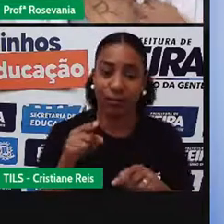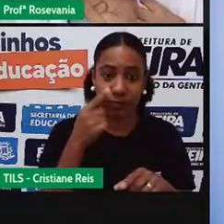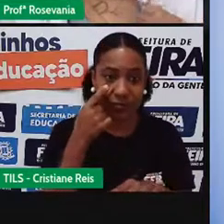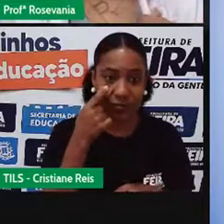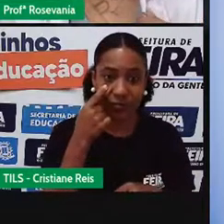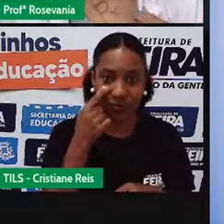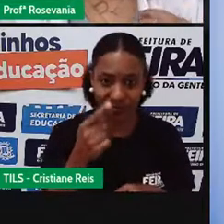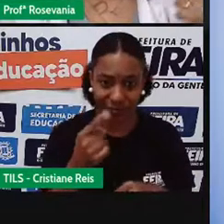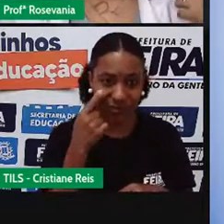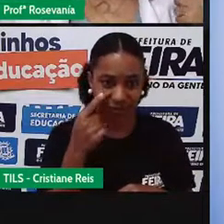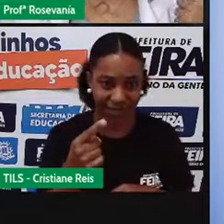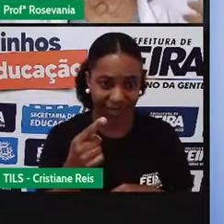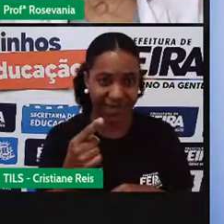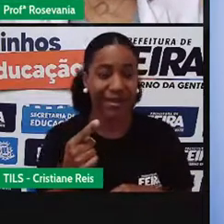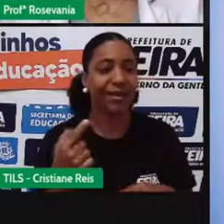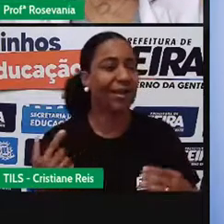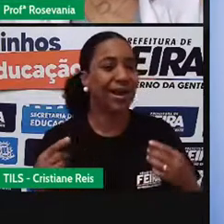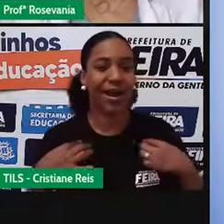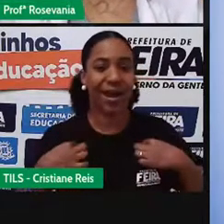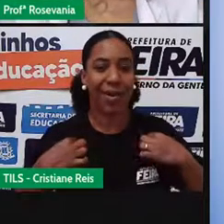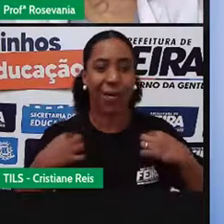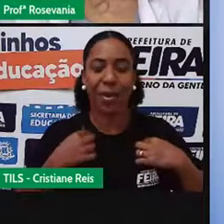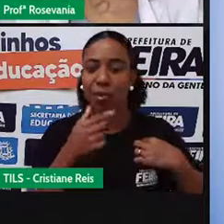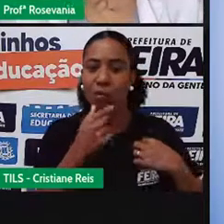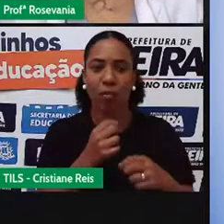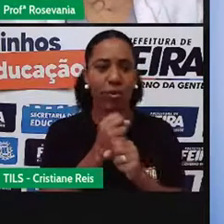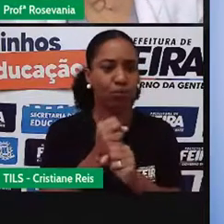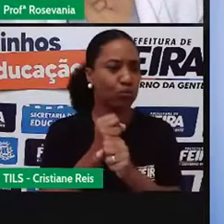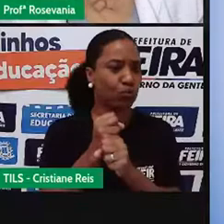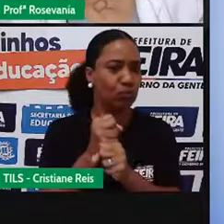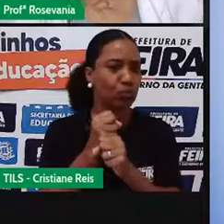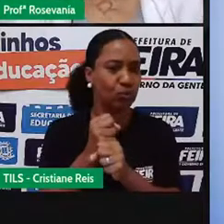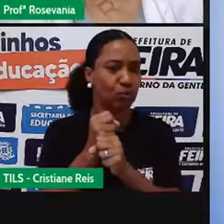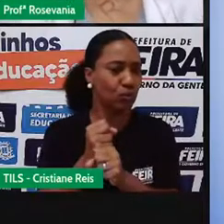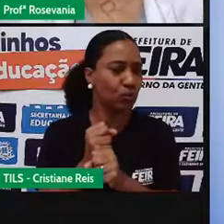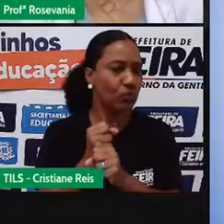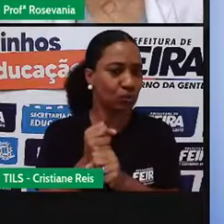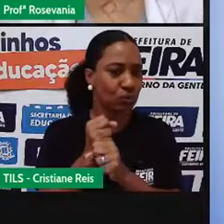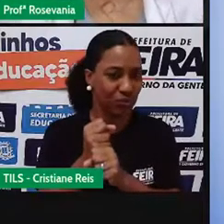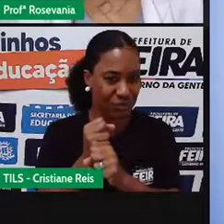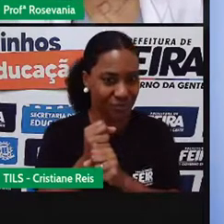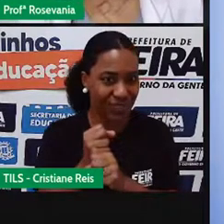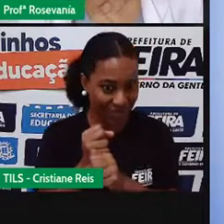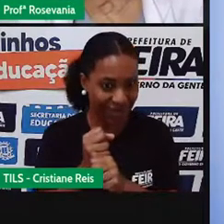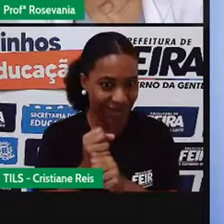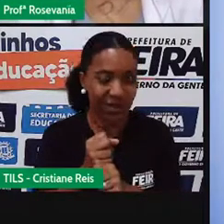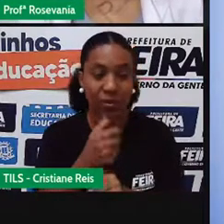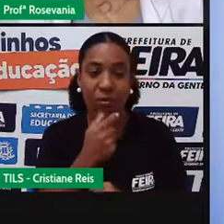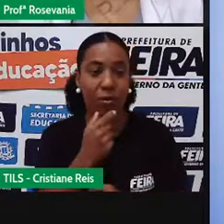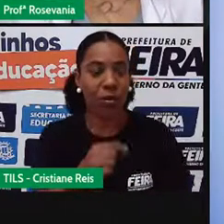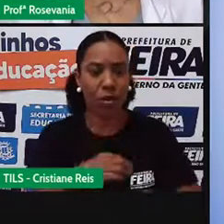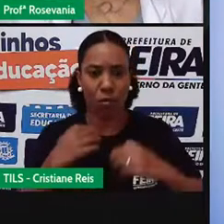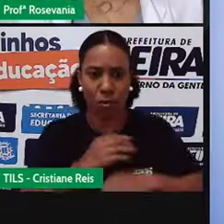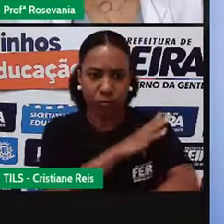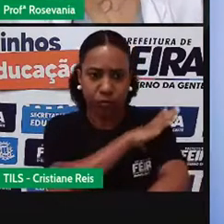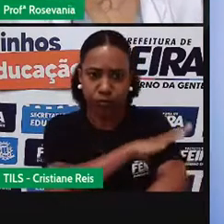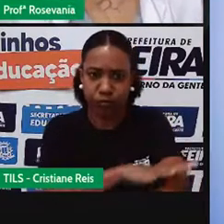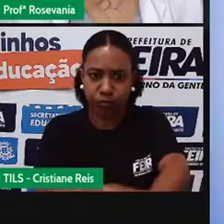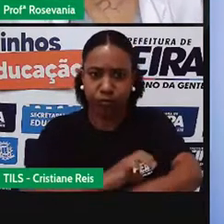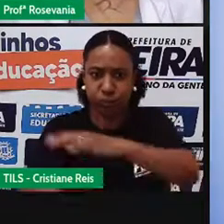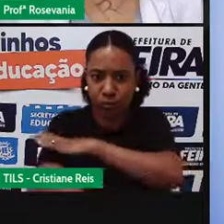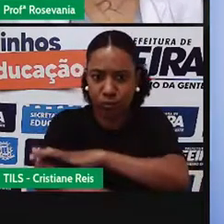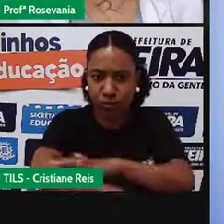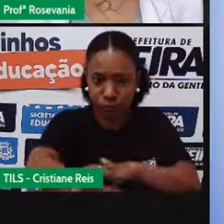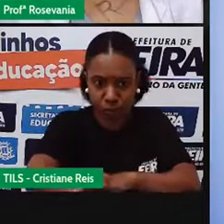da roupa do vaqueiro, né, de cor e tudo para se proteger, porque a Caatinga, como eu já falei anteriormente, é considerada a mata branca,